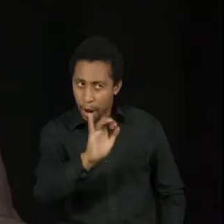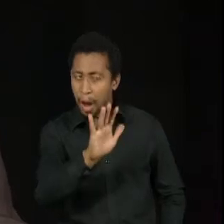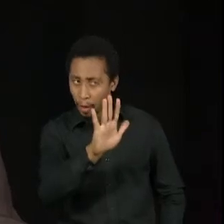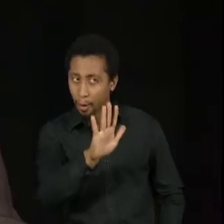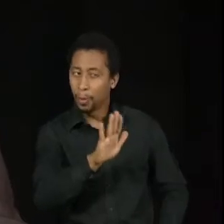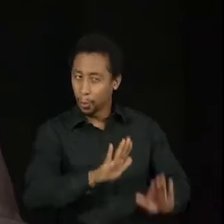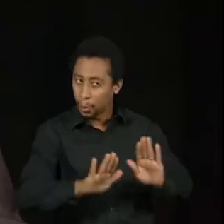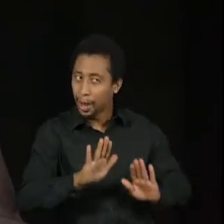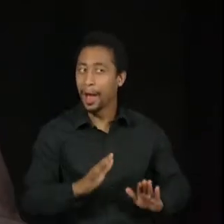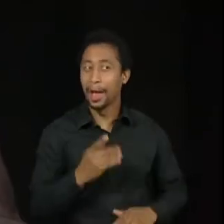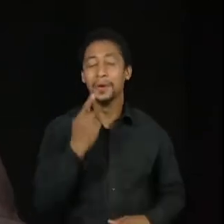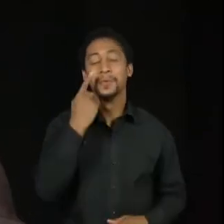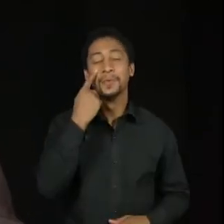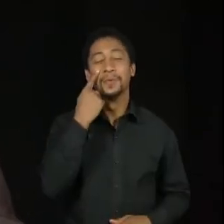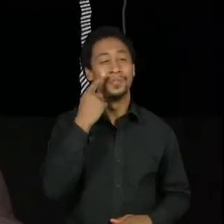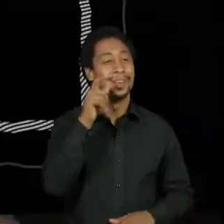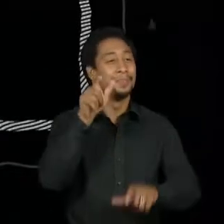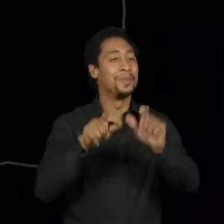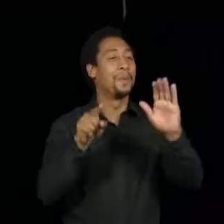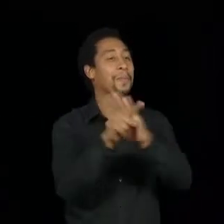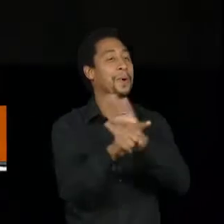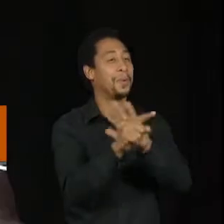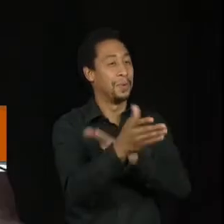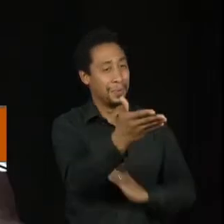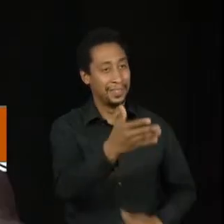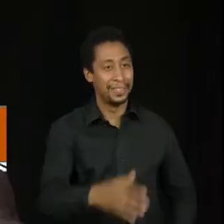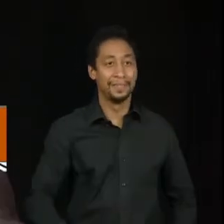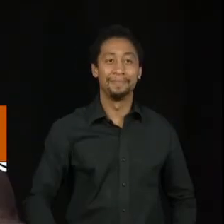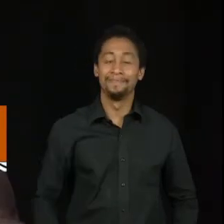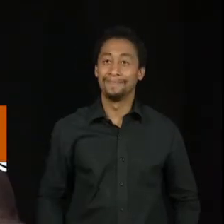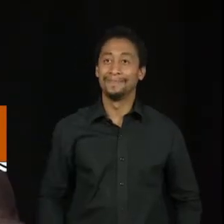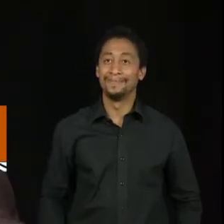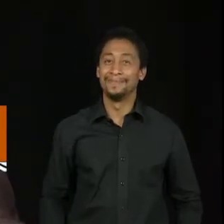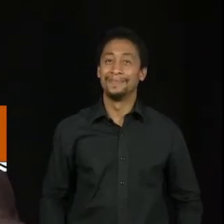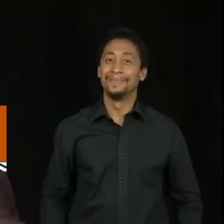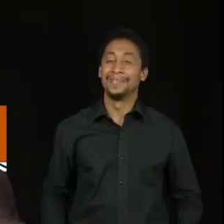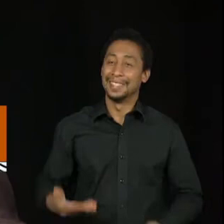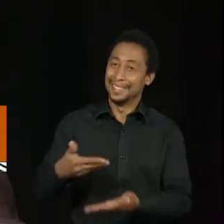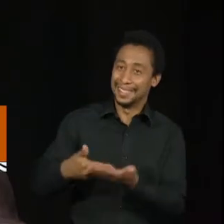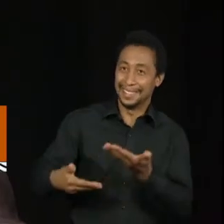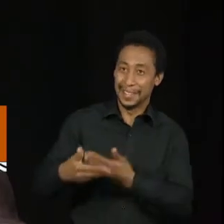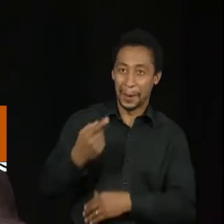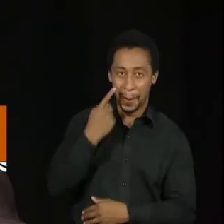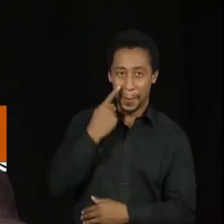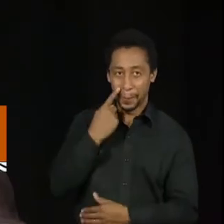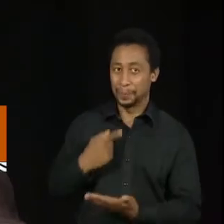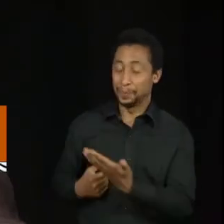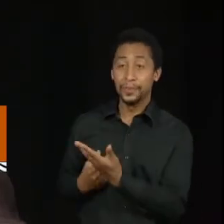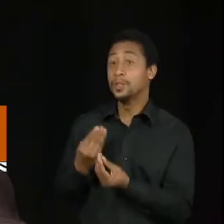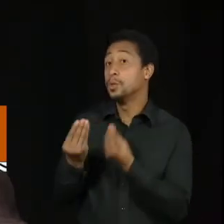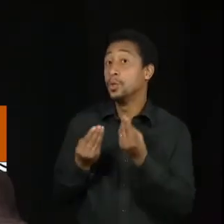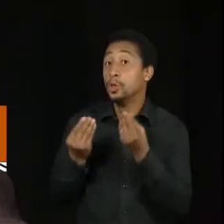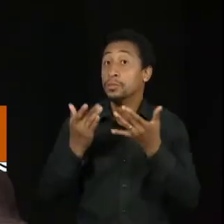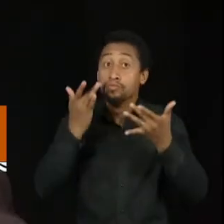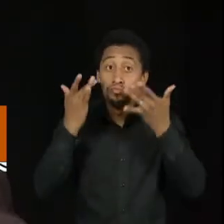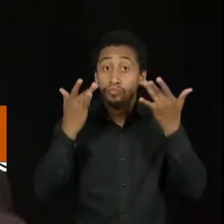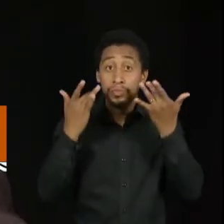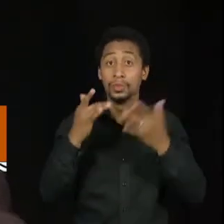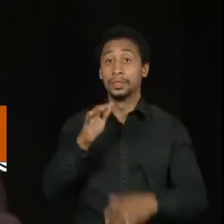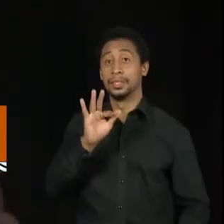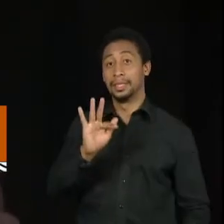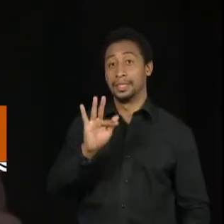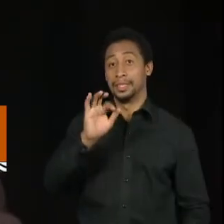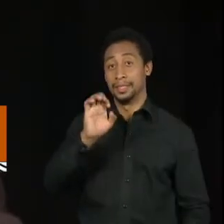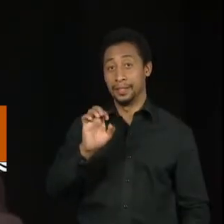E perguntas que chegaram aqui. Resenhando, como foi dirigir um espetáculo sobre a escritora Fernanda Yang,